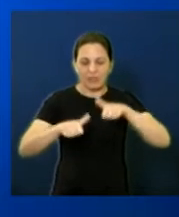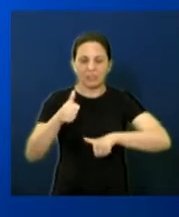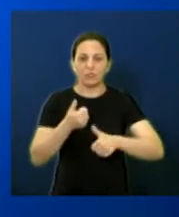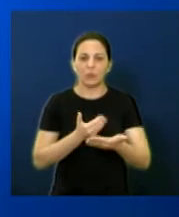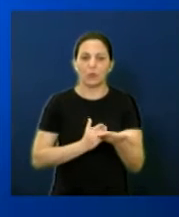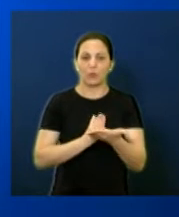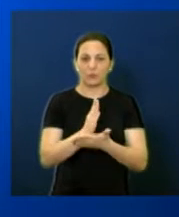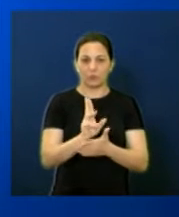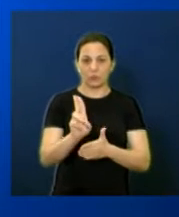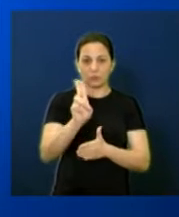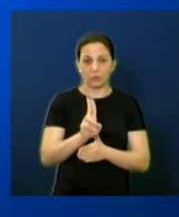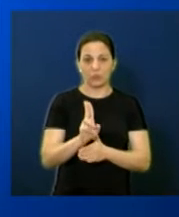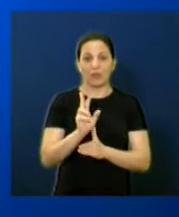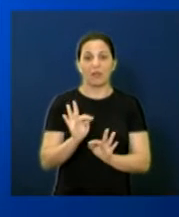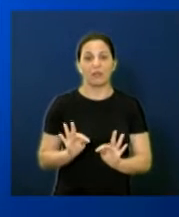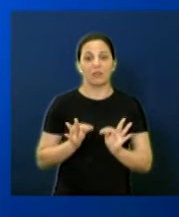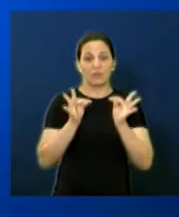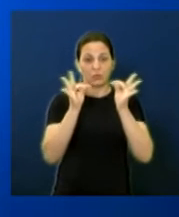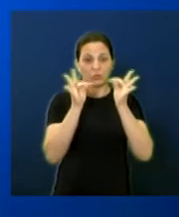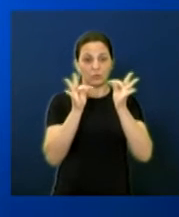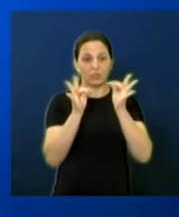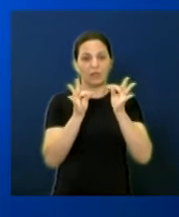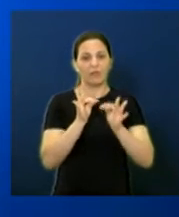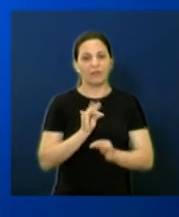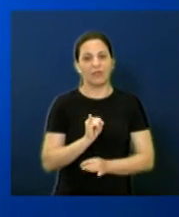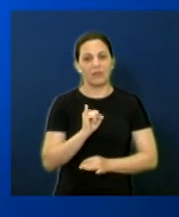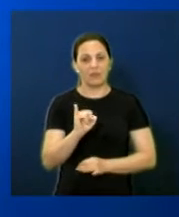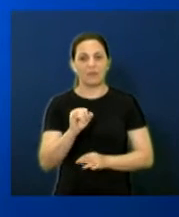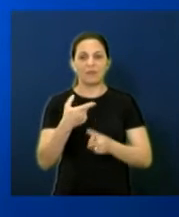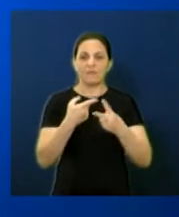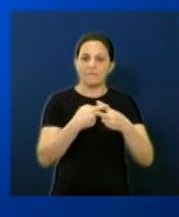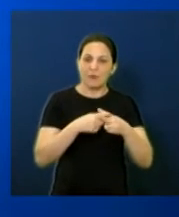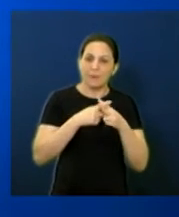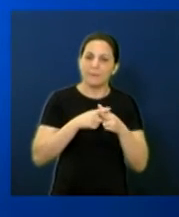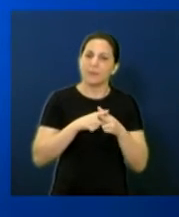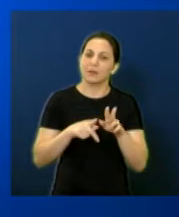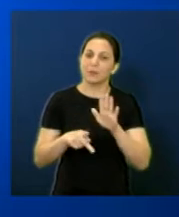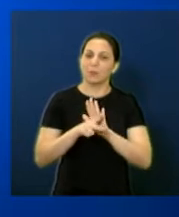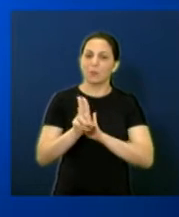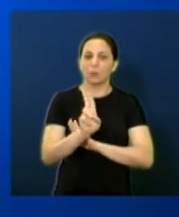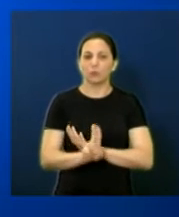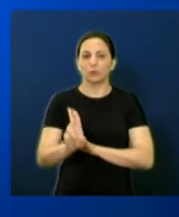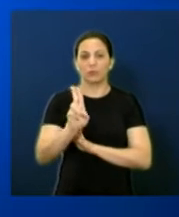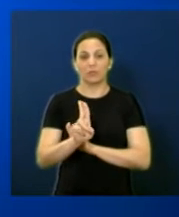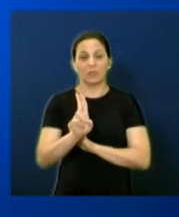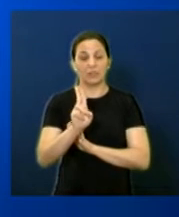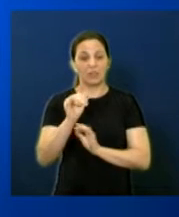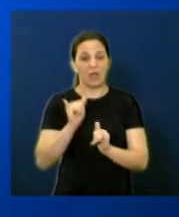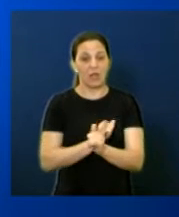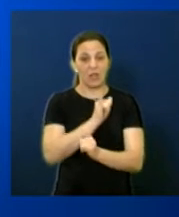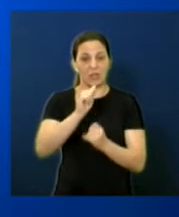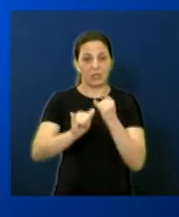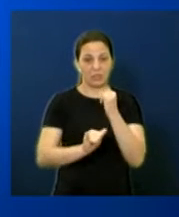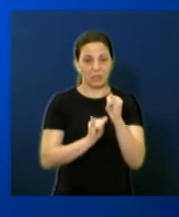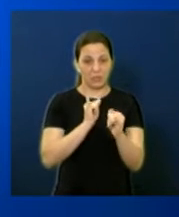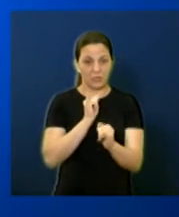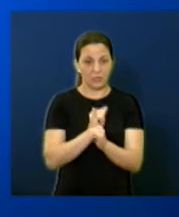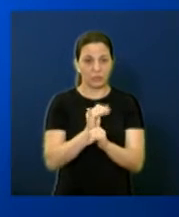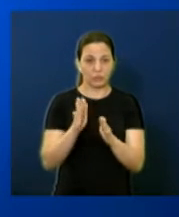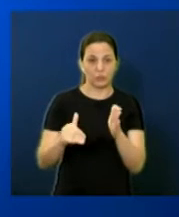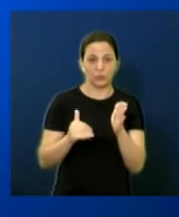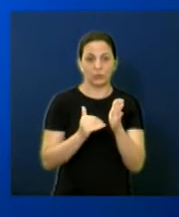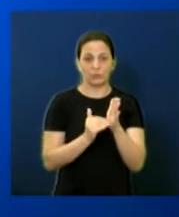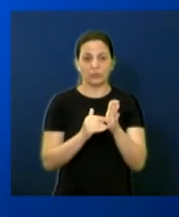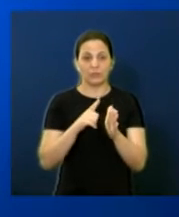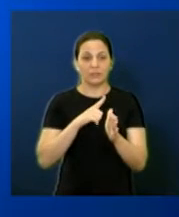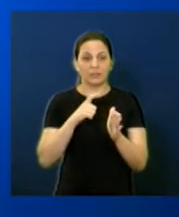utilização de tecnologia da informação como ferramenta que possa ser acessado pela internet. Por último, a